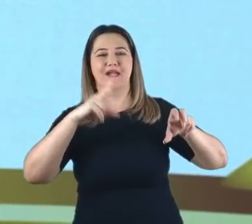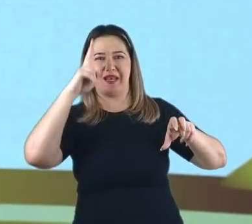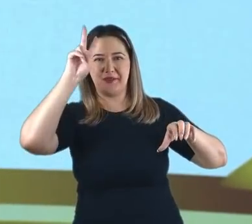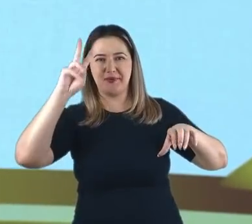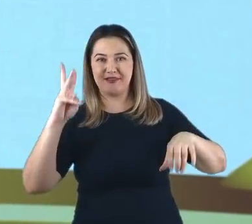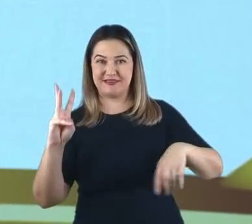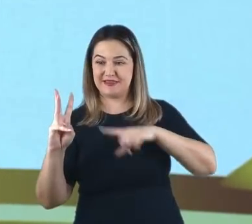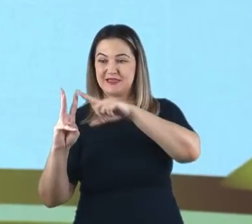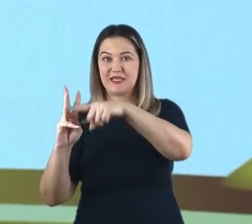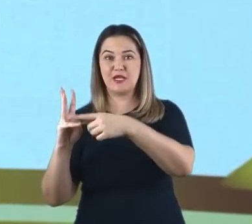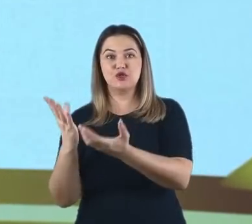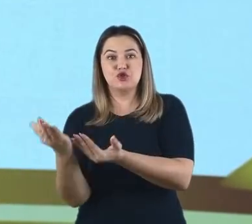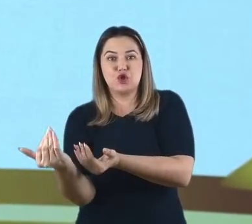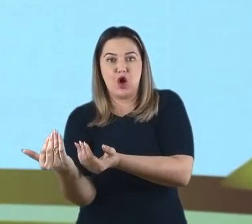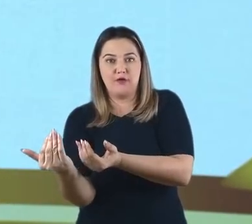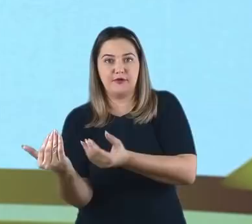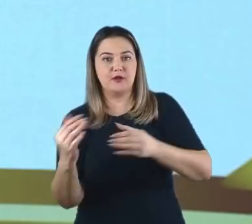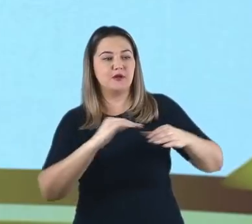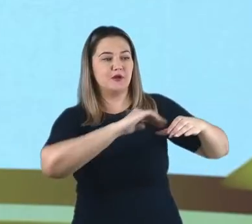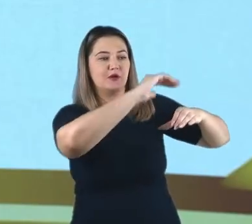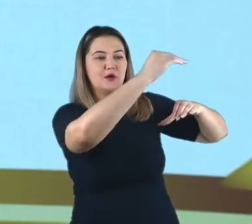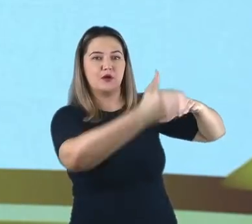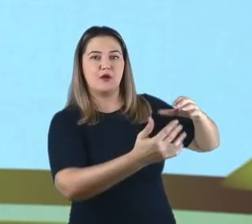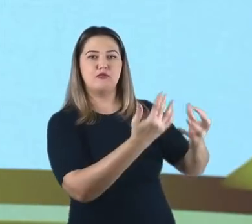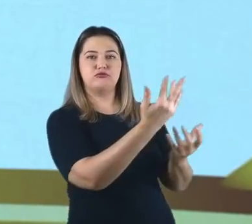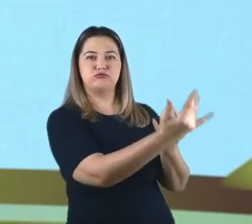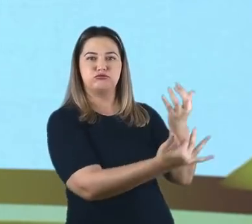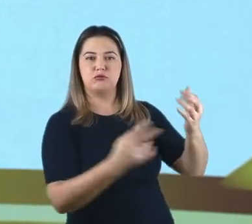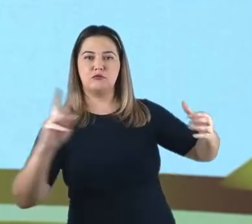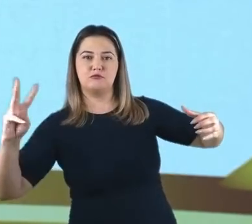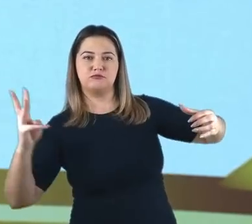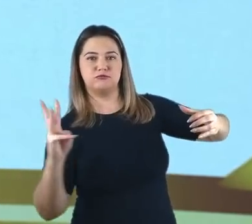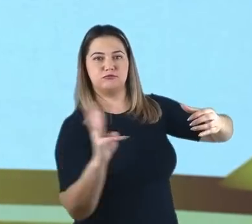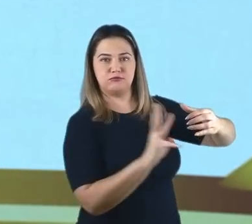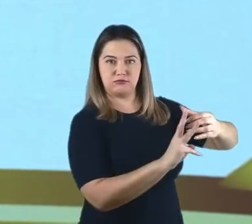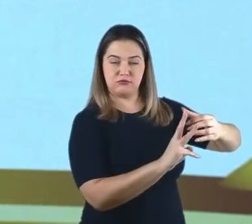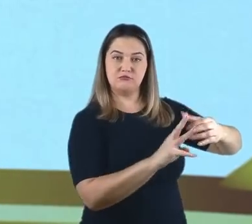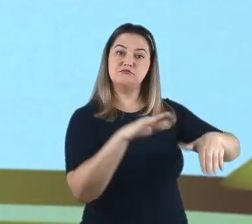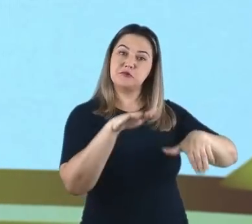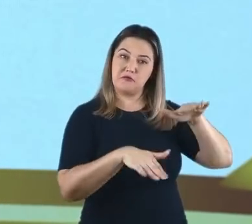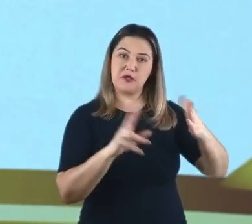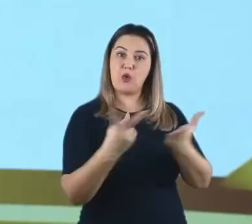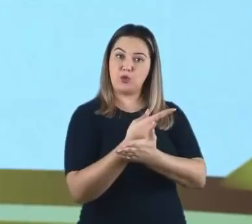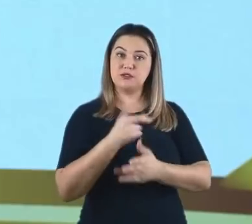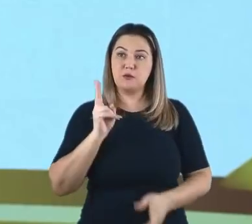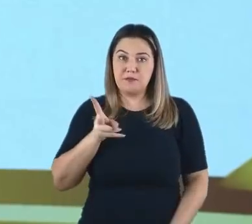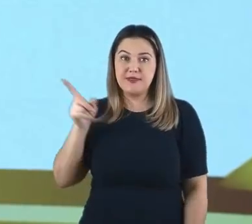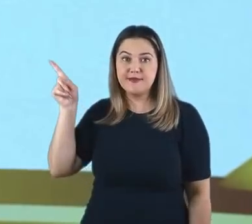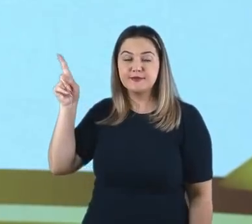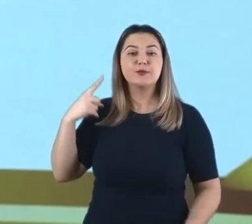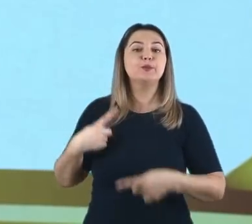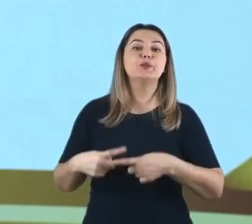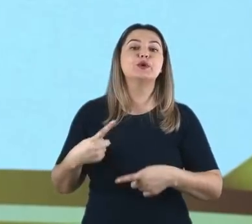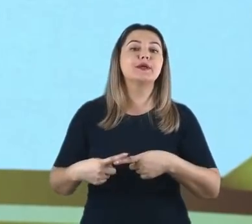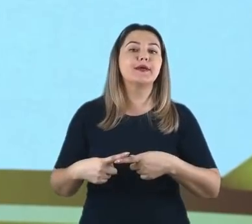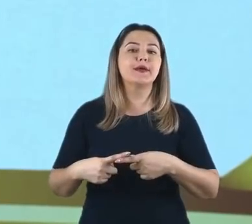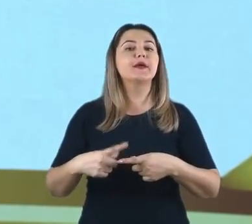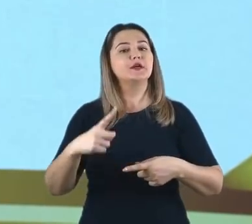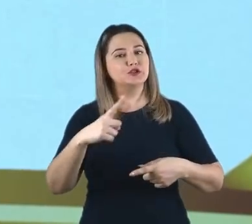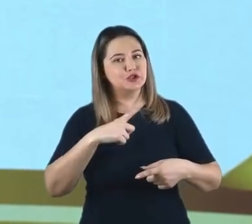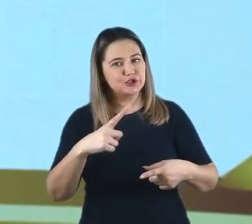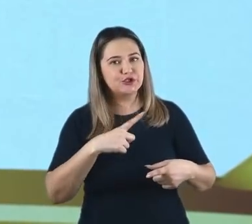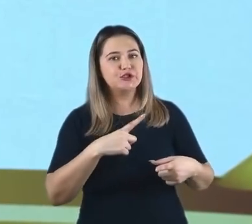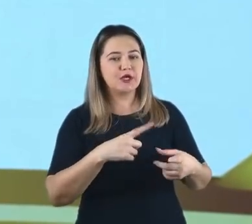ter, de fato, se originado em Kirchur, por causa dos gases queimados que, antes de escaparem pelas fissuras do solo,